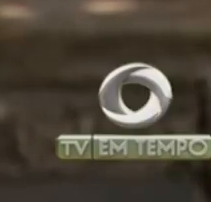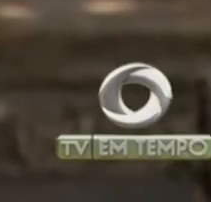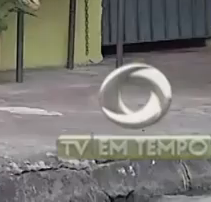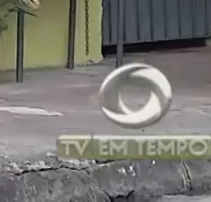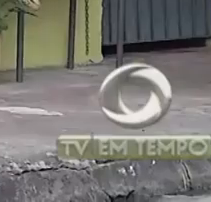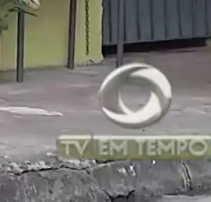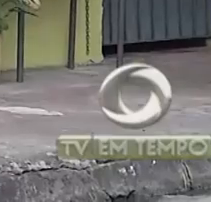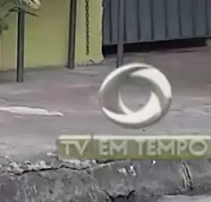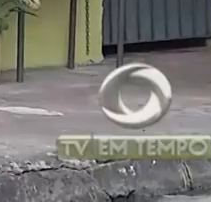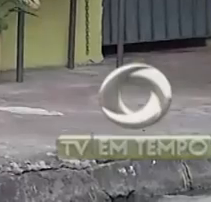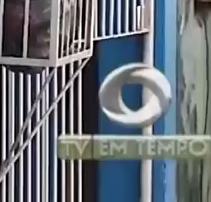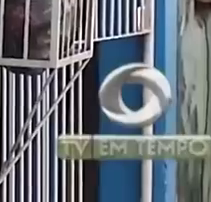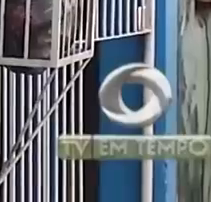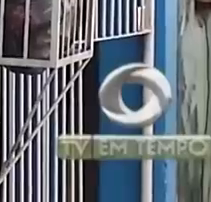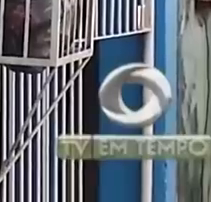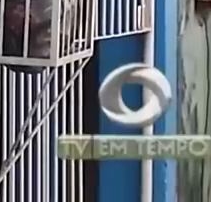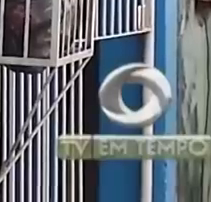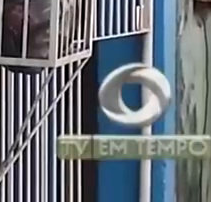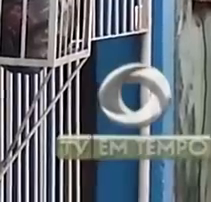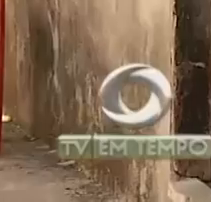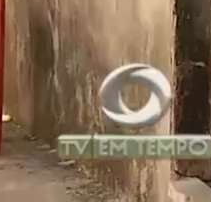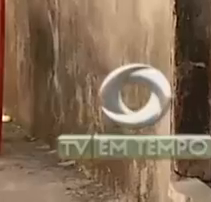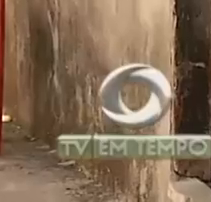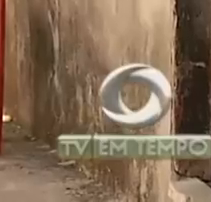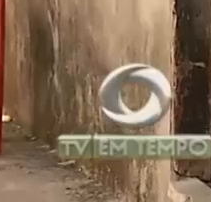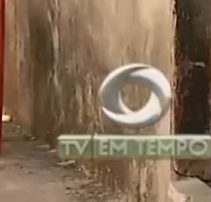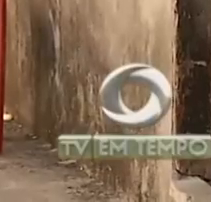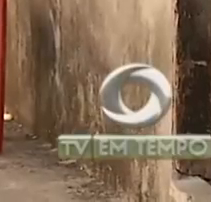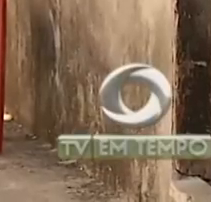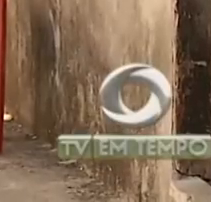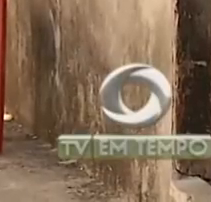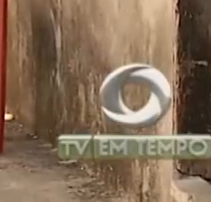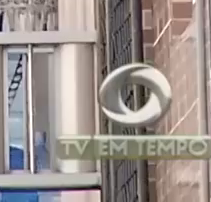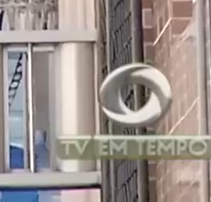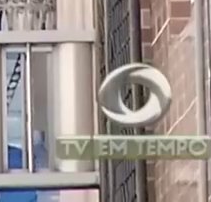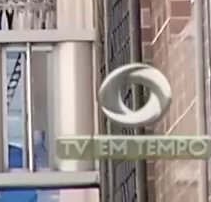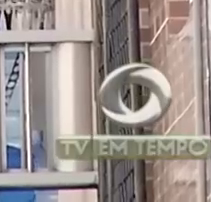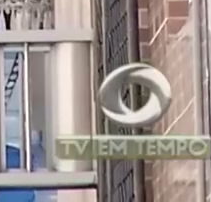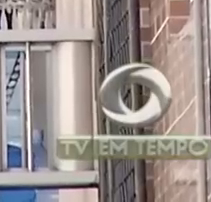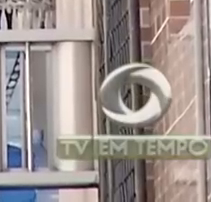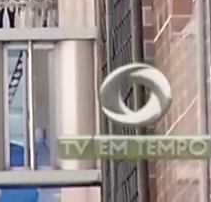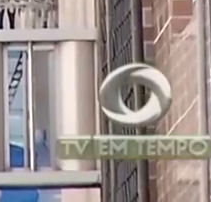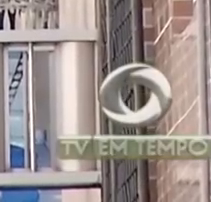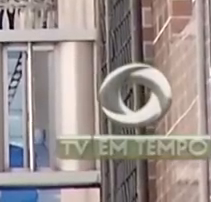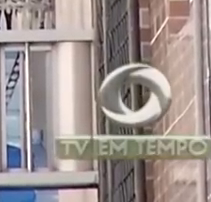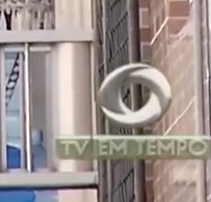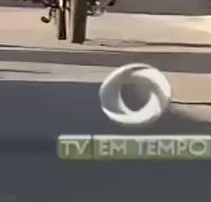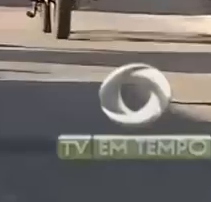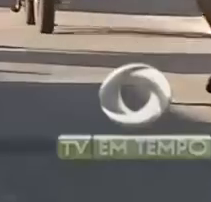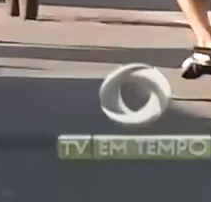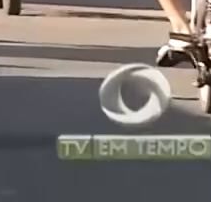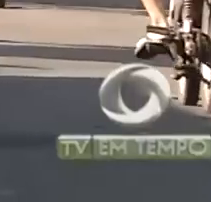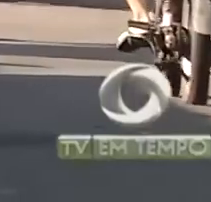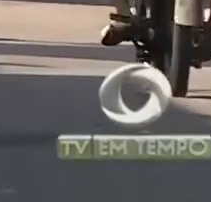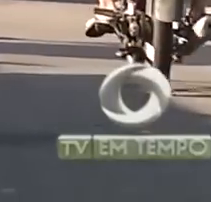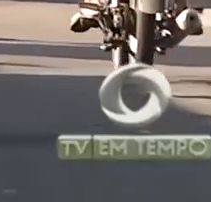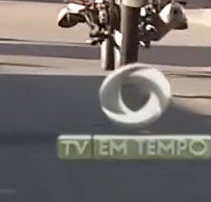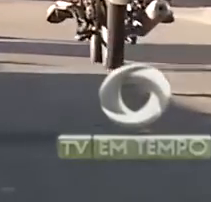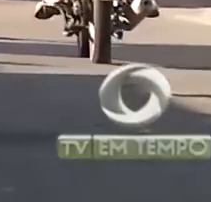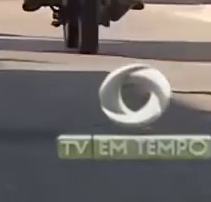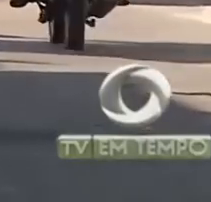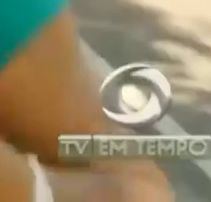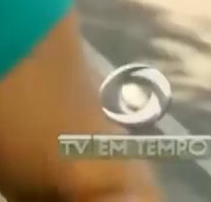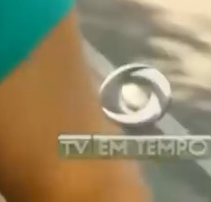do Amazonas. Moradores saem de casa com hora marcada, em um local que é dominado pelo tráfico de drogas.